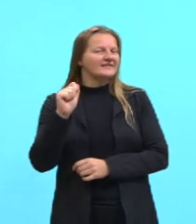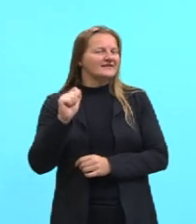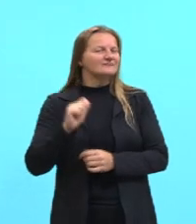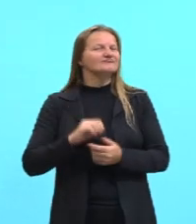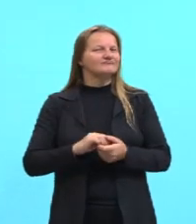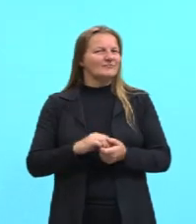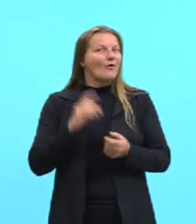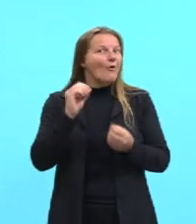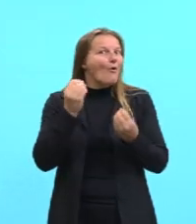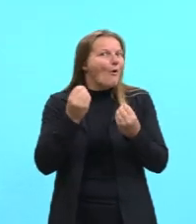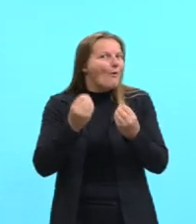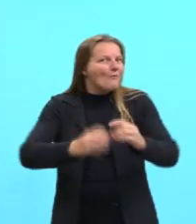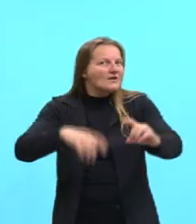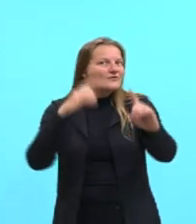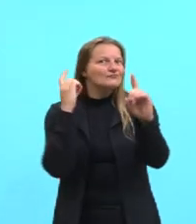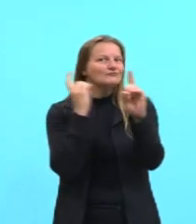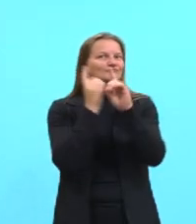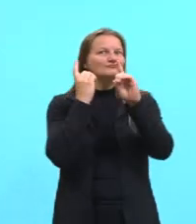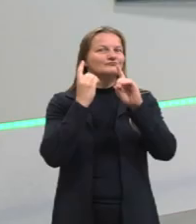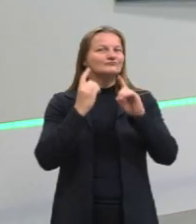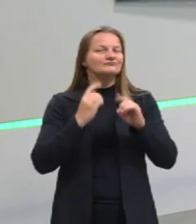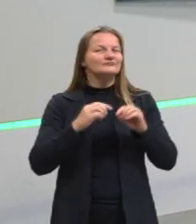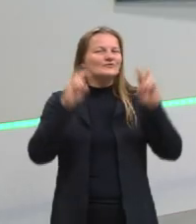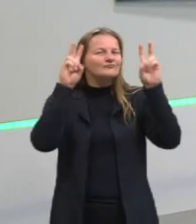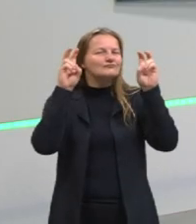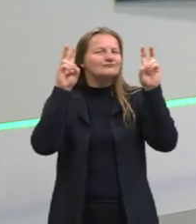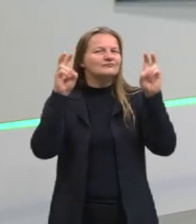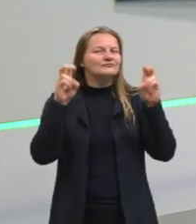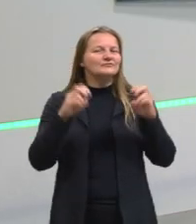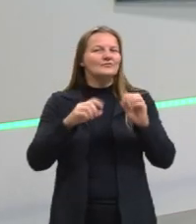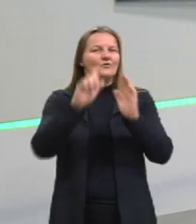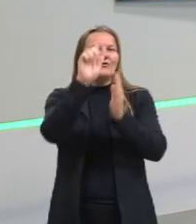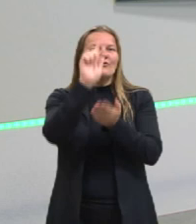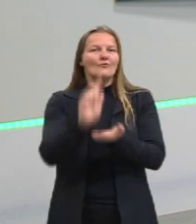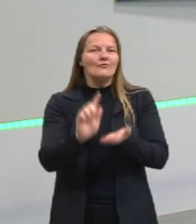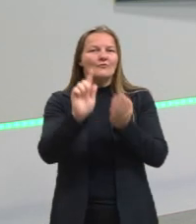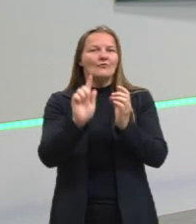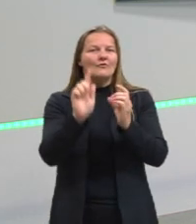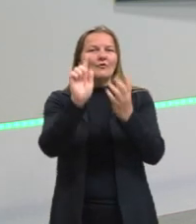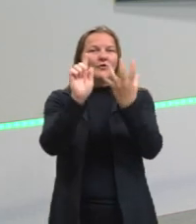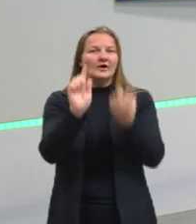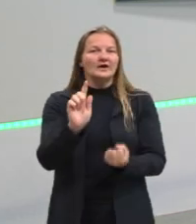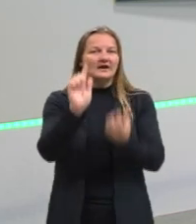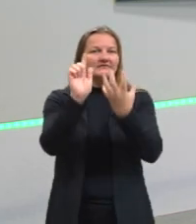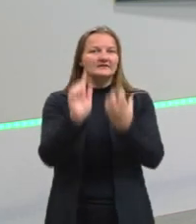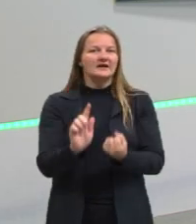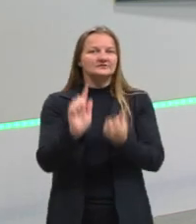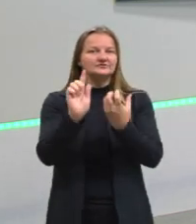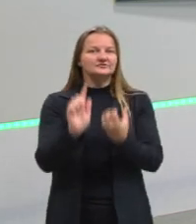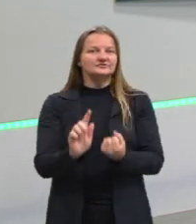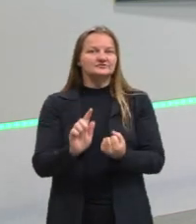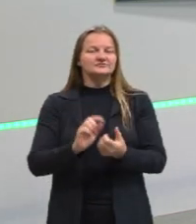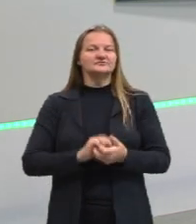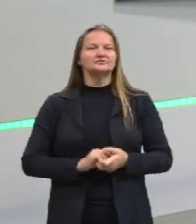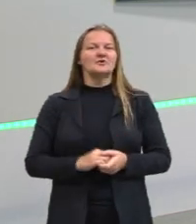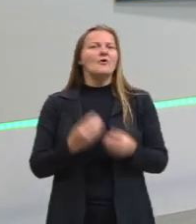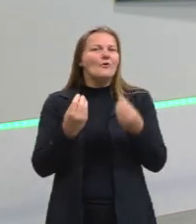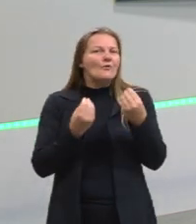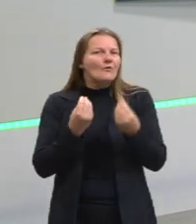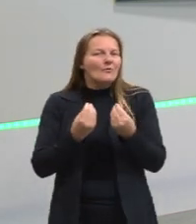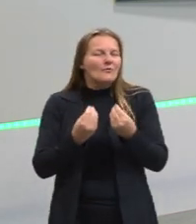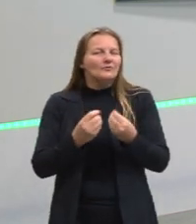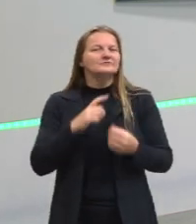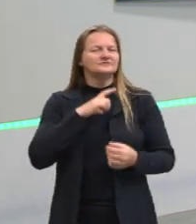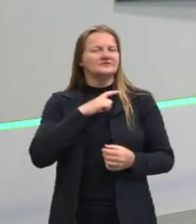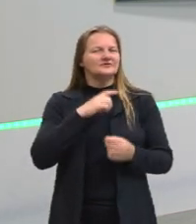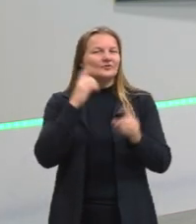descobriu, entre aspas, a gravidade. Porque, na verdade, a gravidade, ela já estava lá,